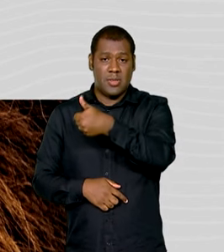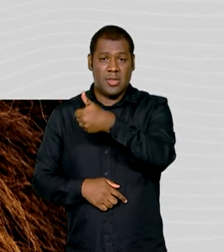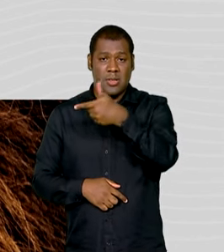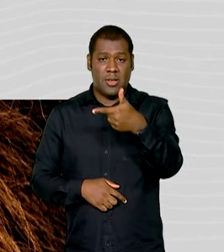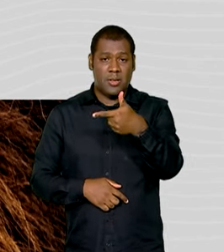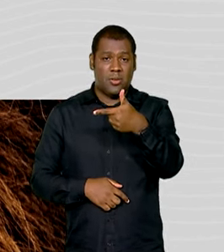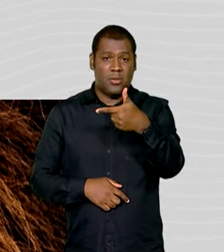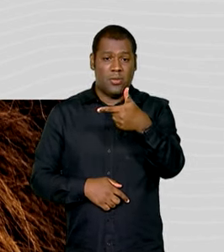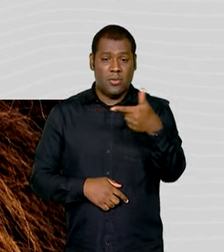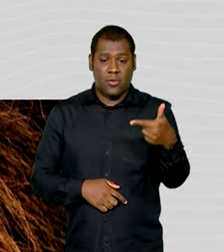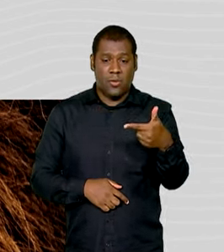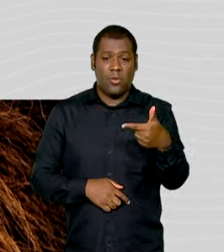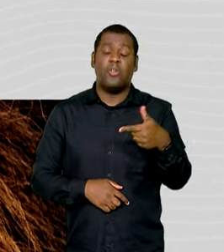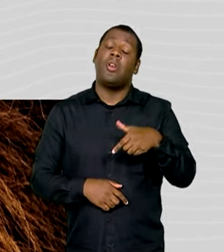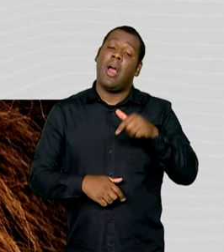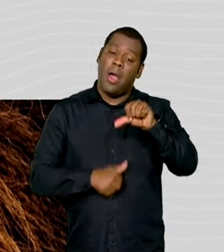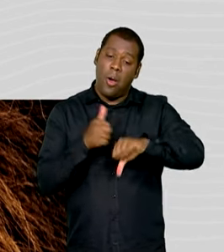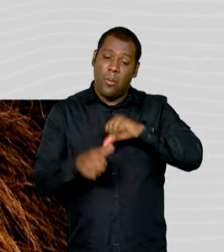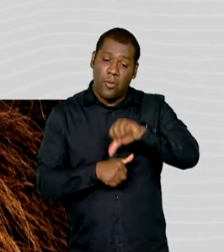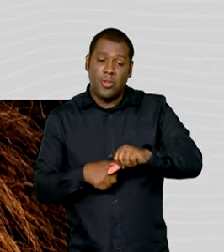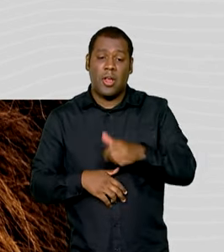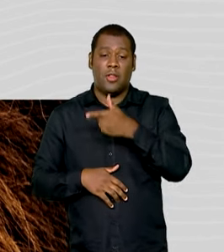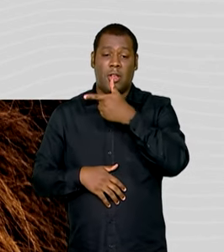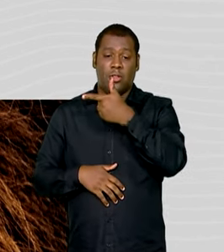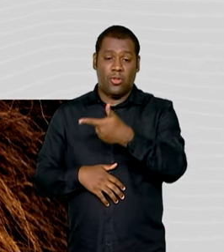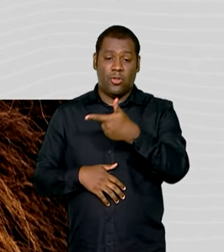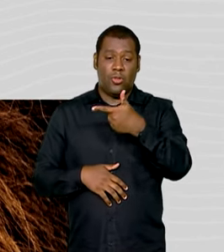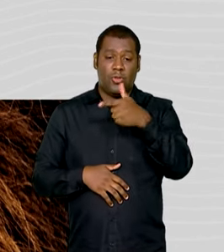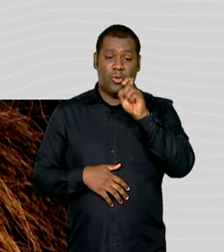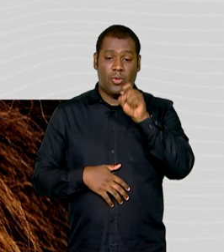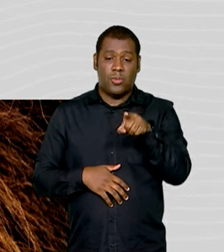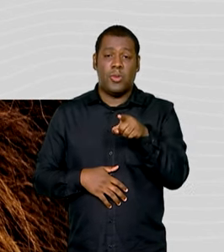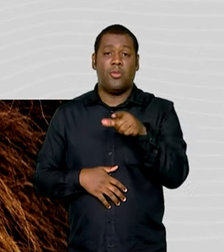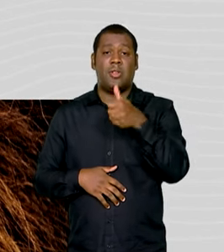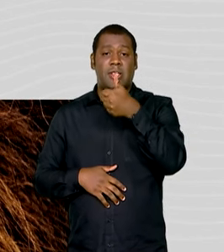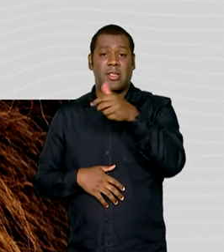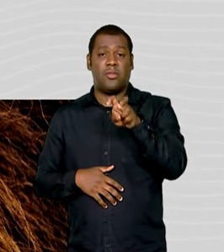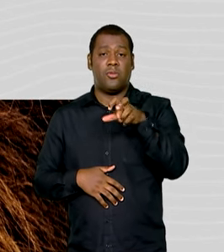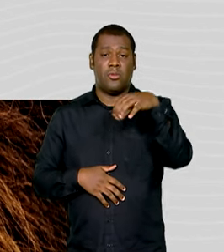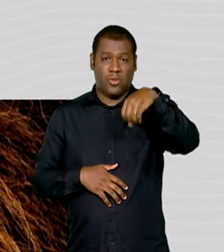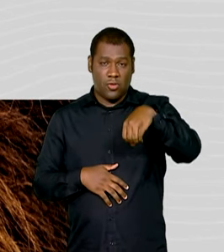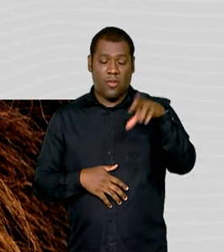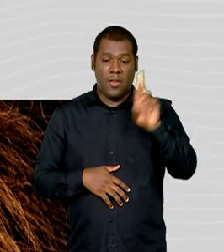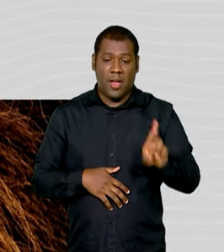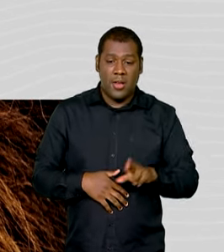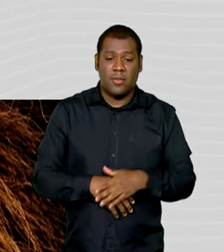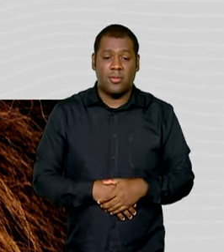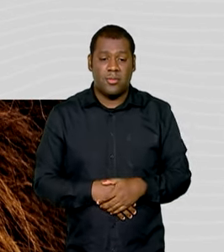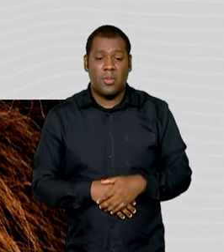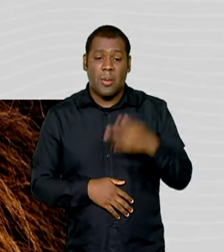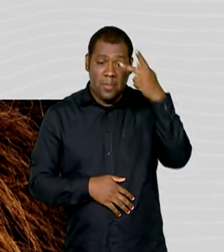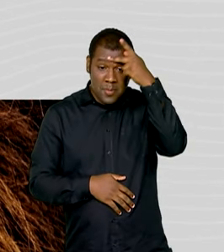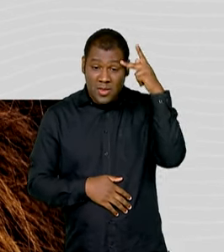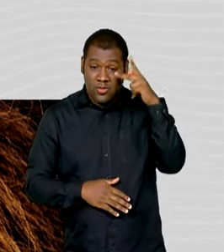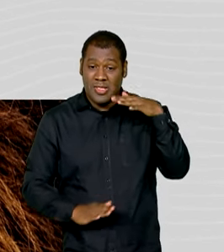.259,20. O contribuinte com rendimentos de até R$ 2